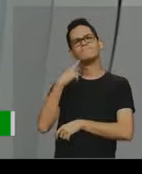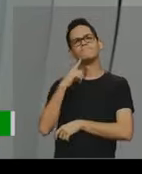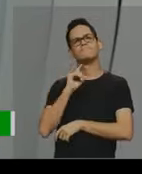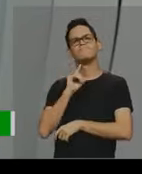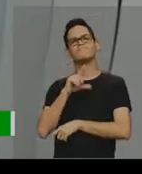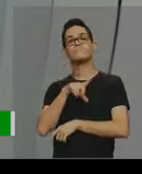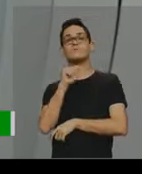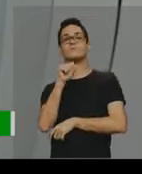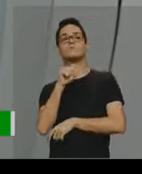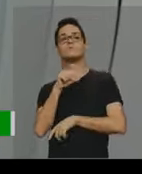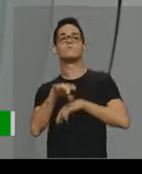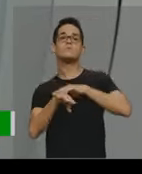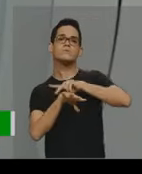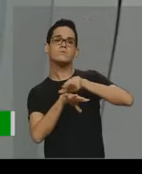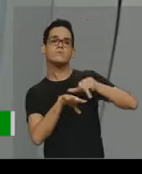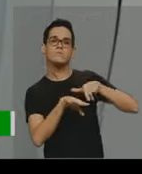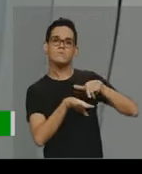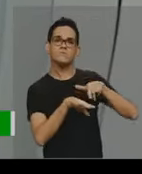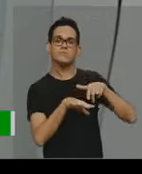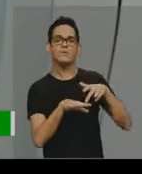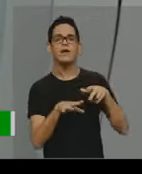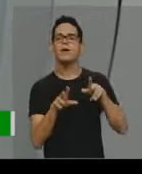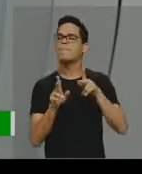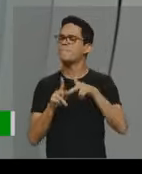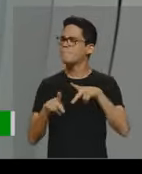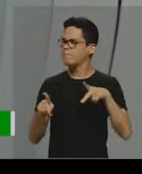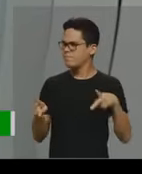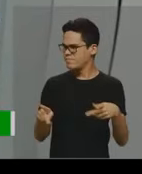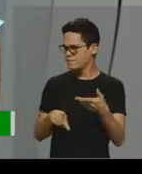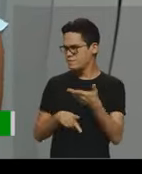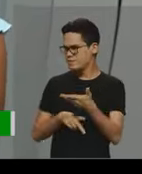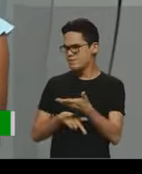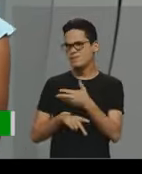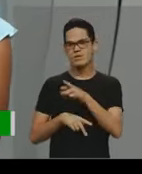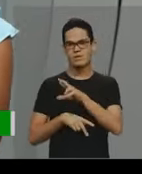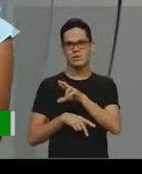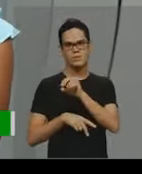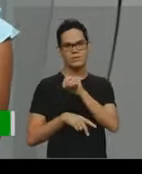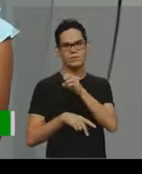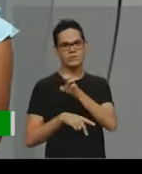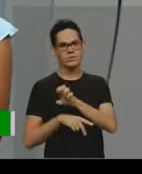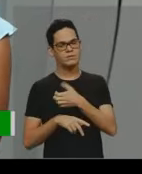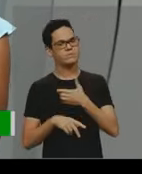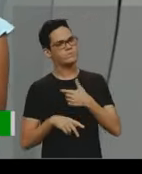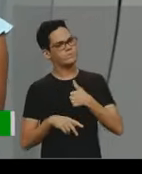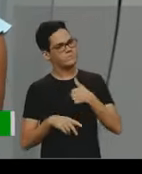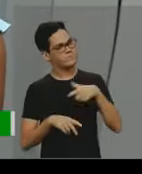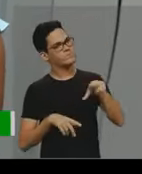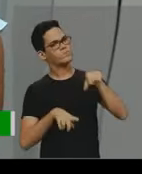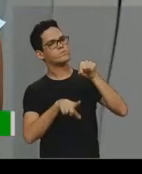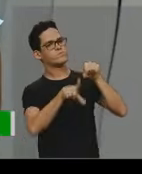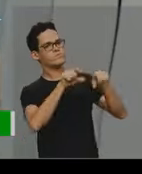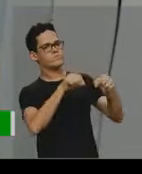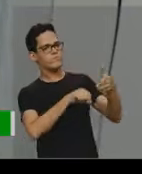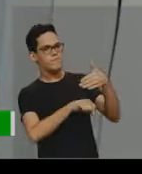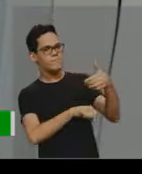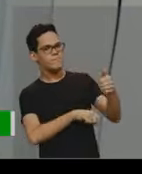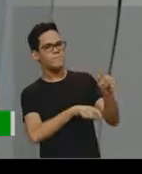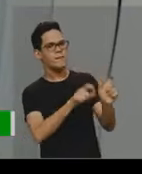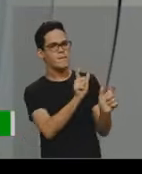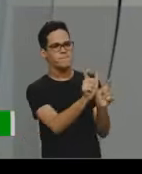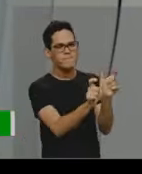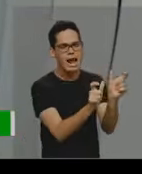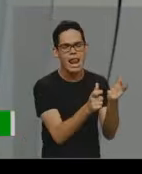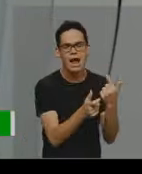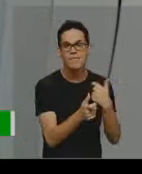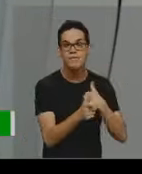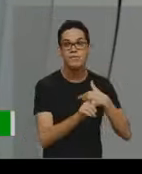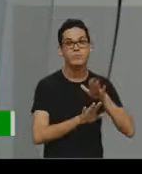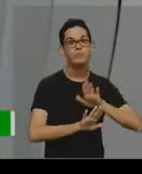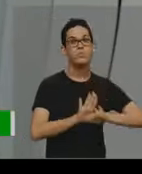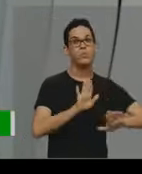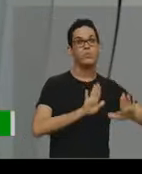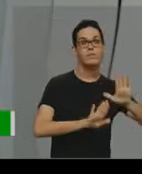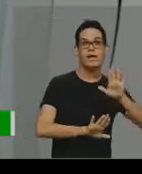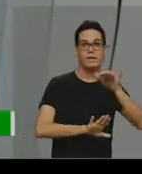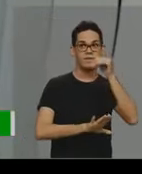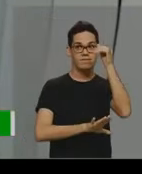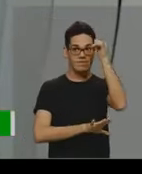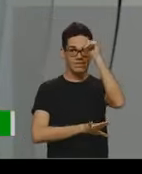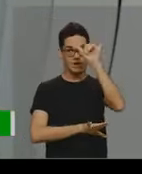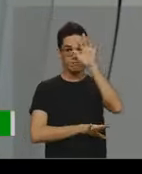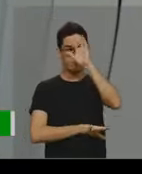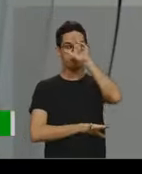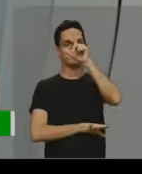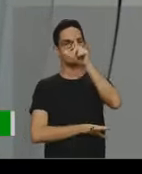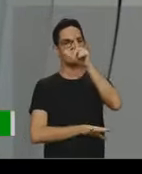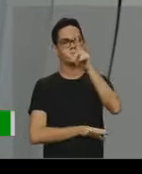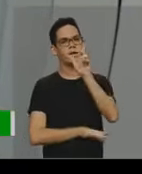Então, por exemplo, se eu estiver conversando com a professora Rose, né, gente, eu vou escolher melhor as palavras, eu vou tomar cuidado, né, usar